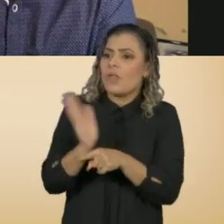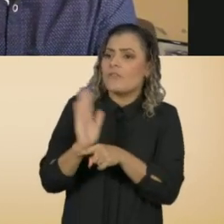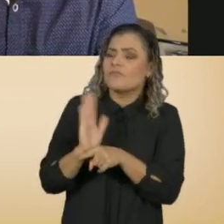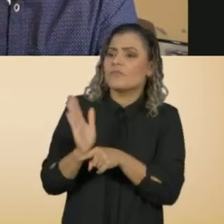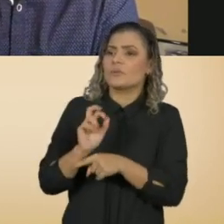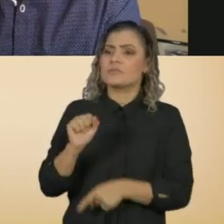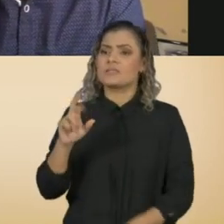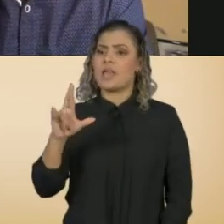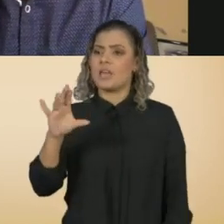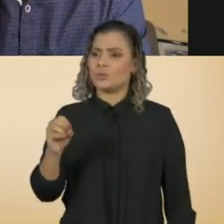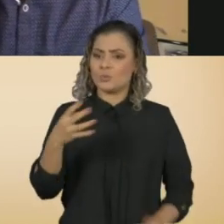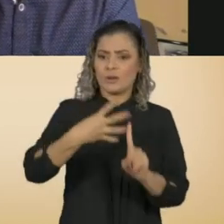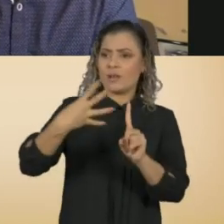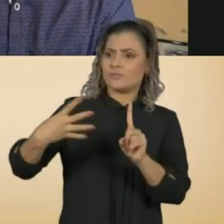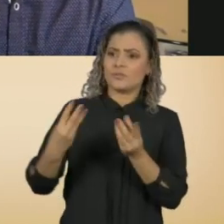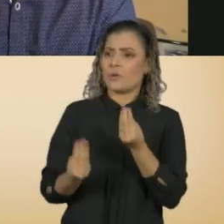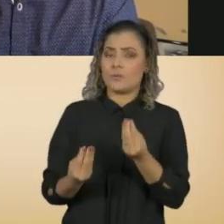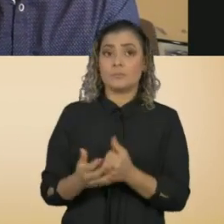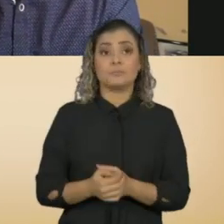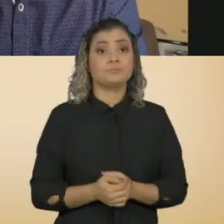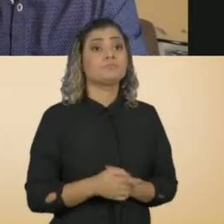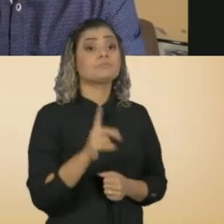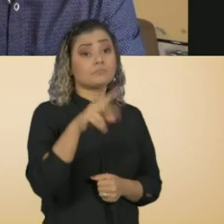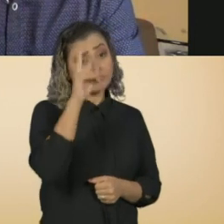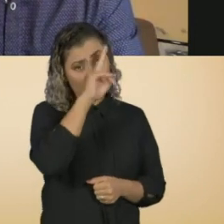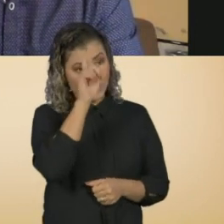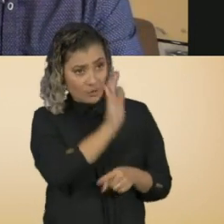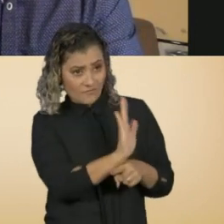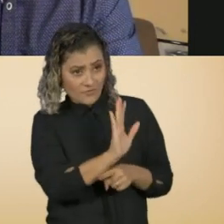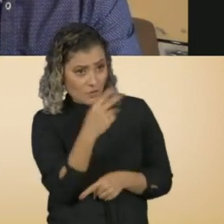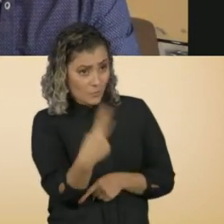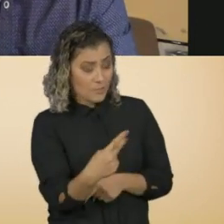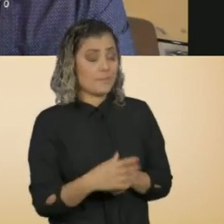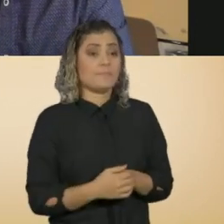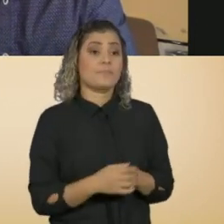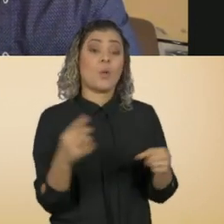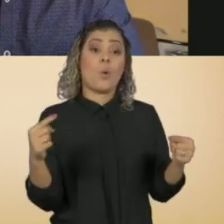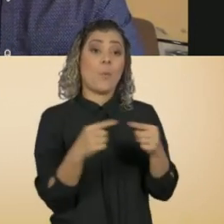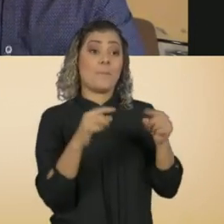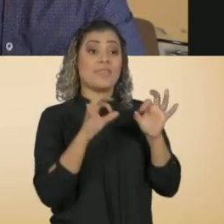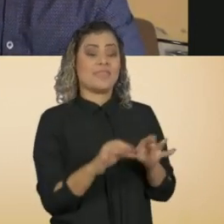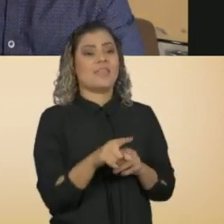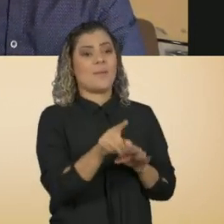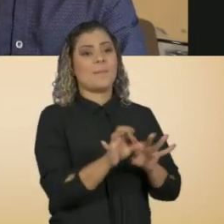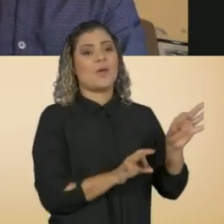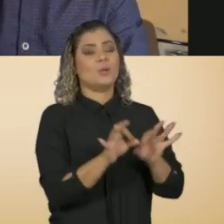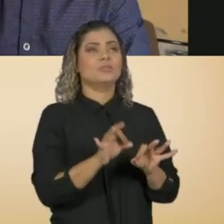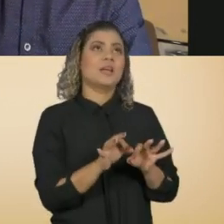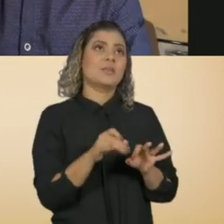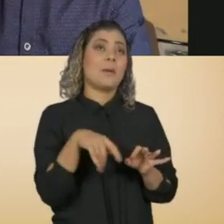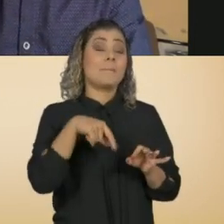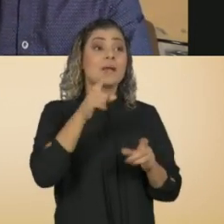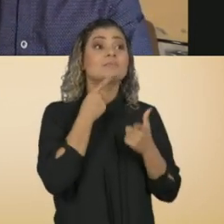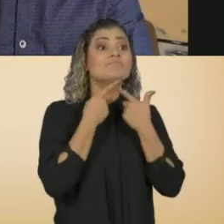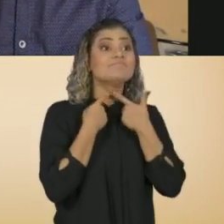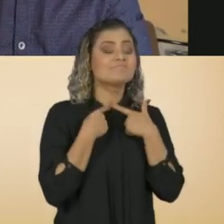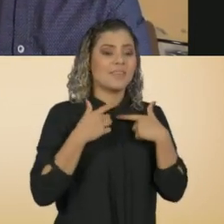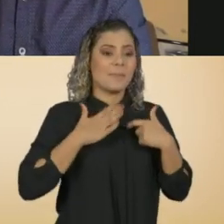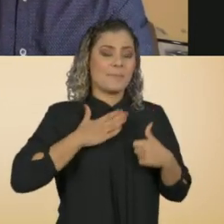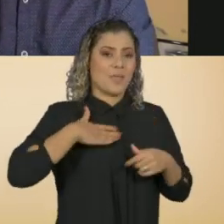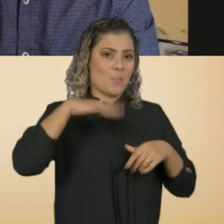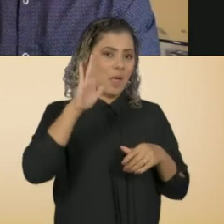Sérgio, Netflix. A história desse filme tem a ver com um projeto um pouco mais ambicioso, que é